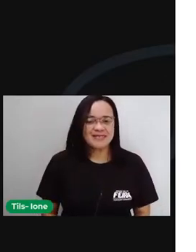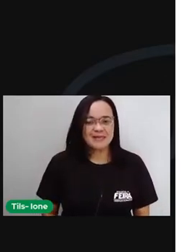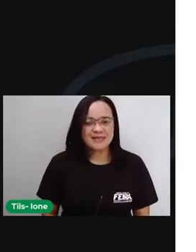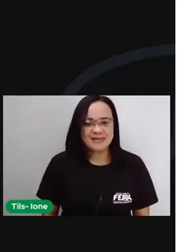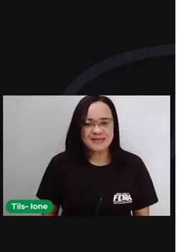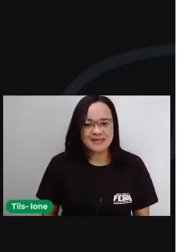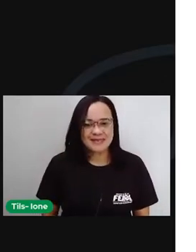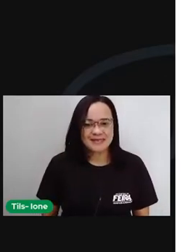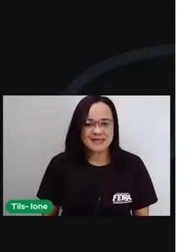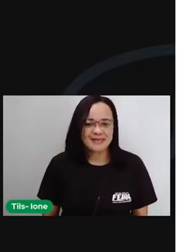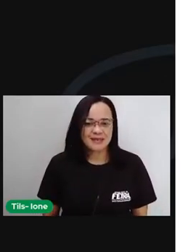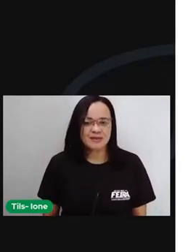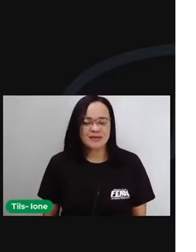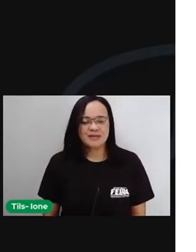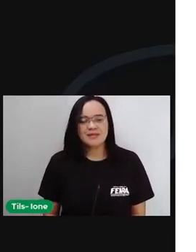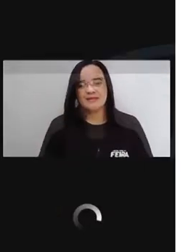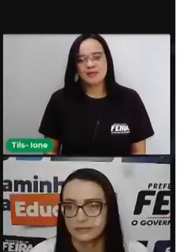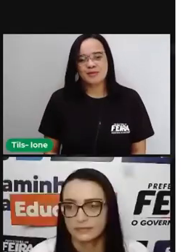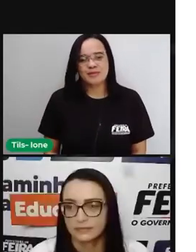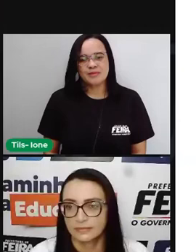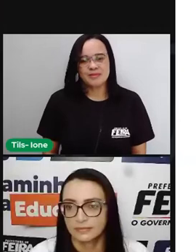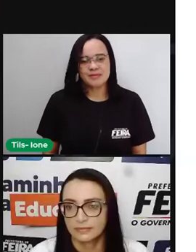Que tal fazer com que o ensino...